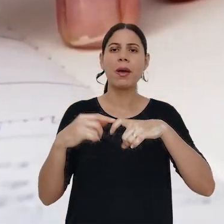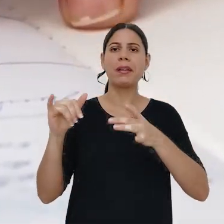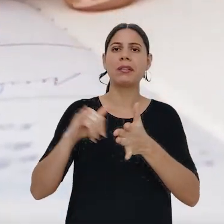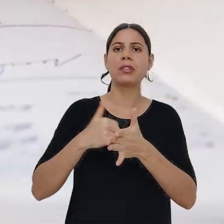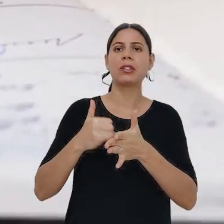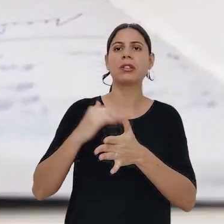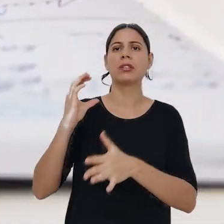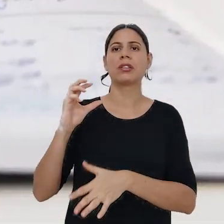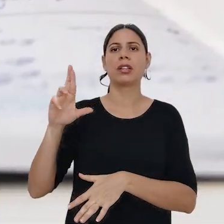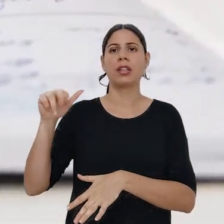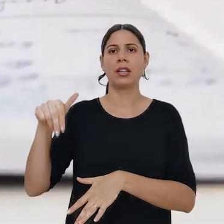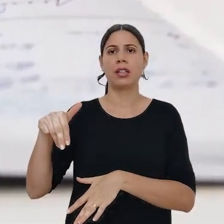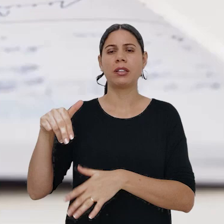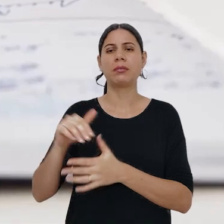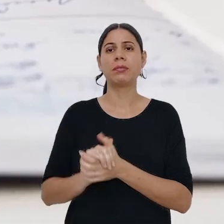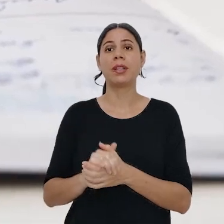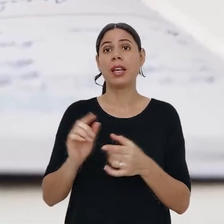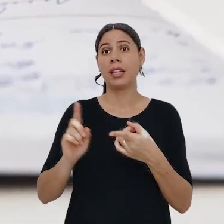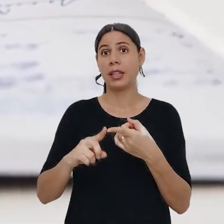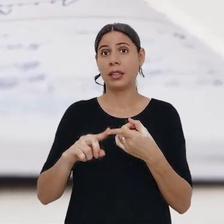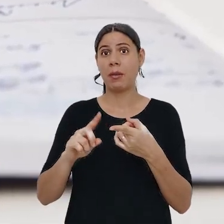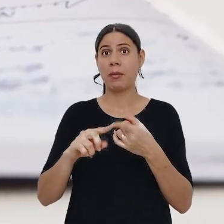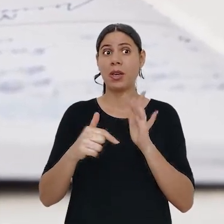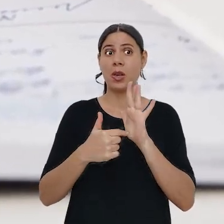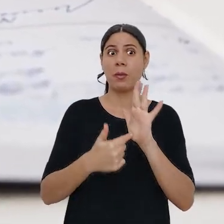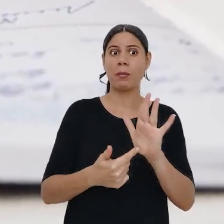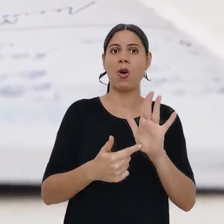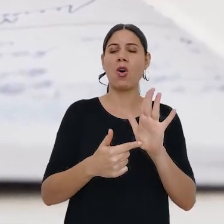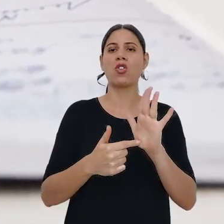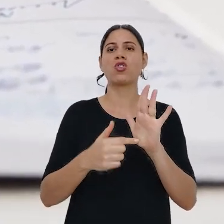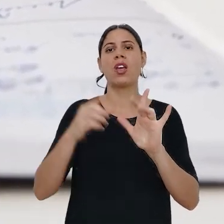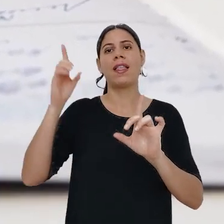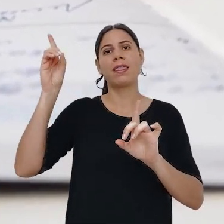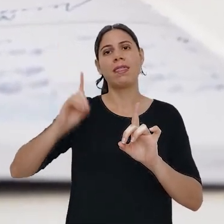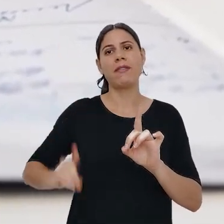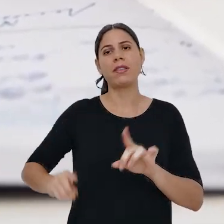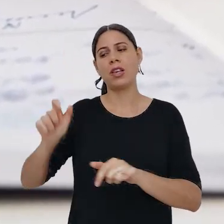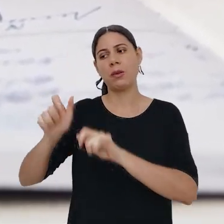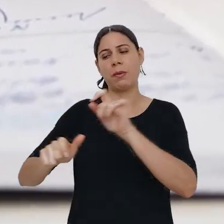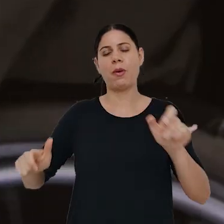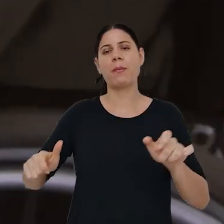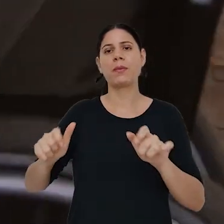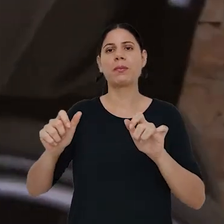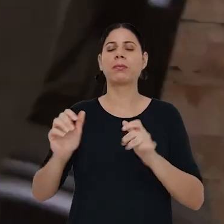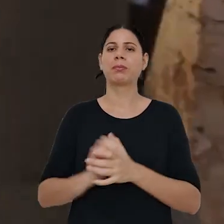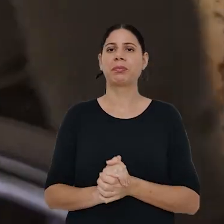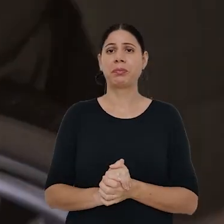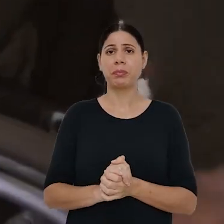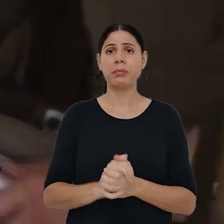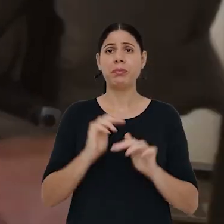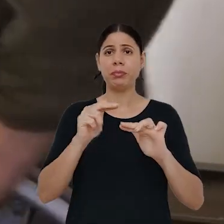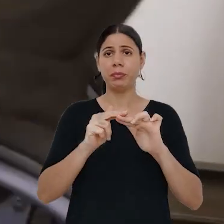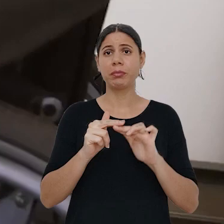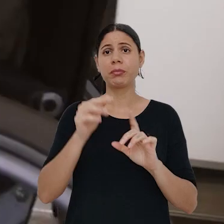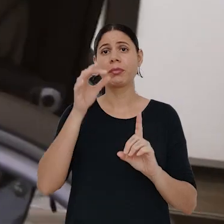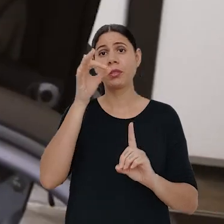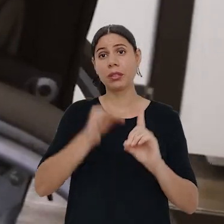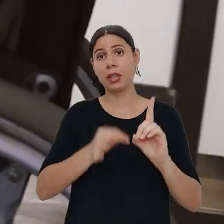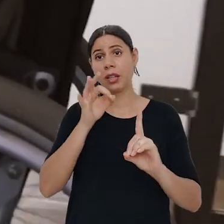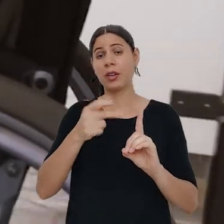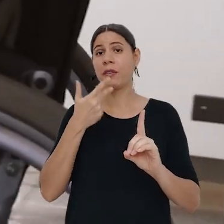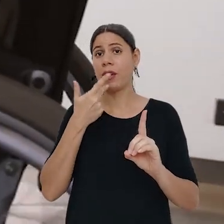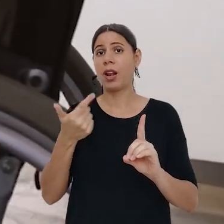inscrito no CRM, que atestem a espécie e o grau, o nível da deficiência do candidato. Com isso, para o relator,